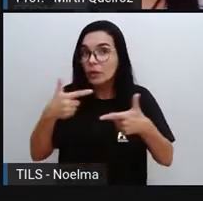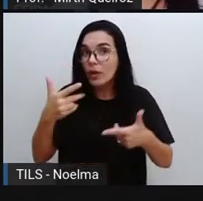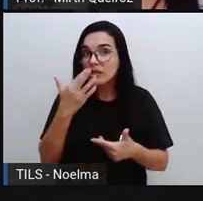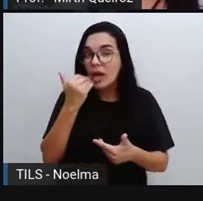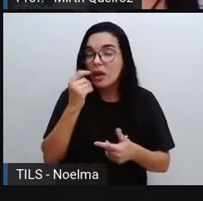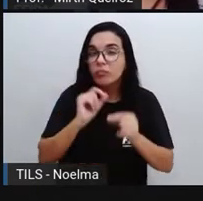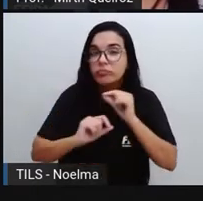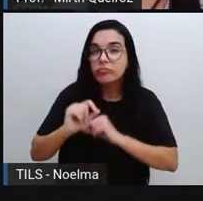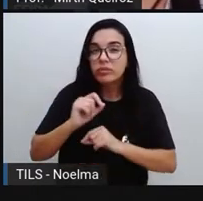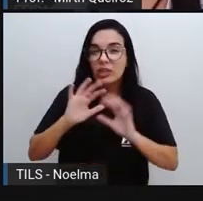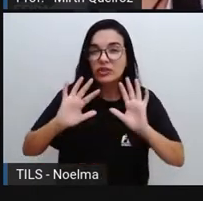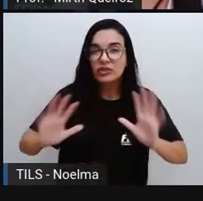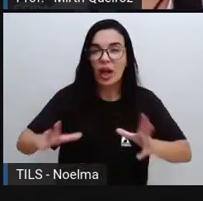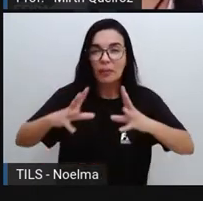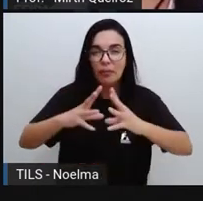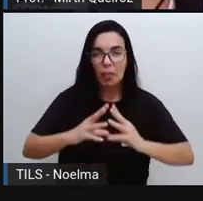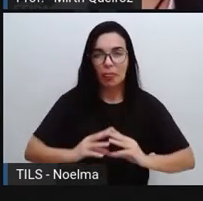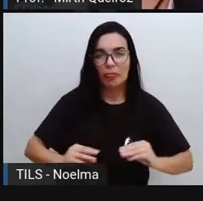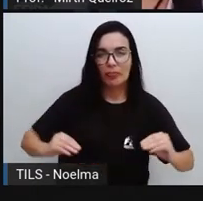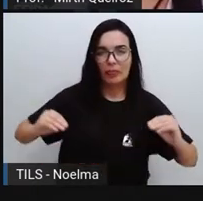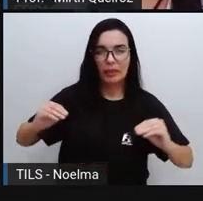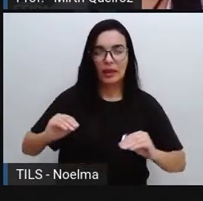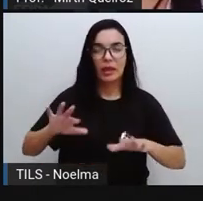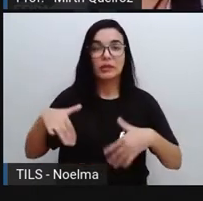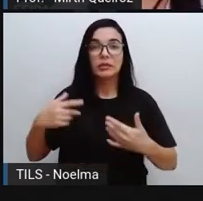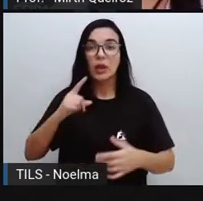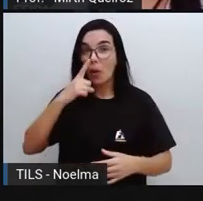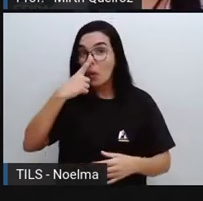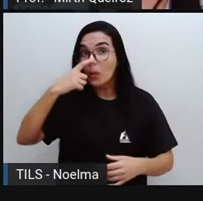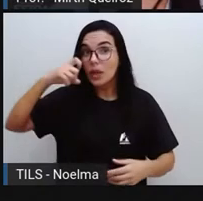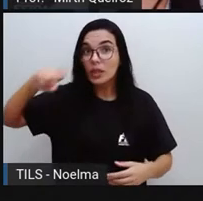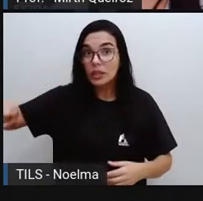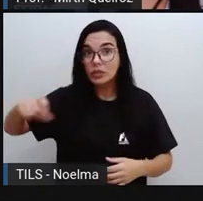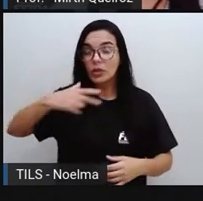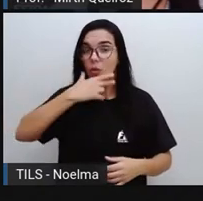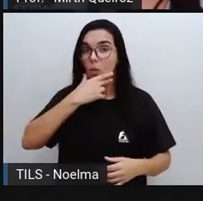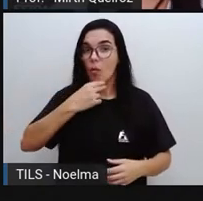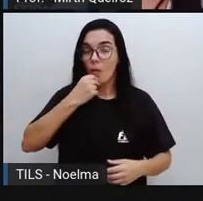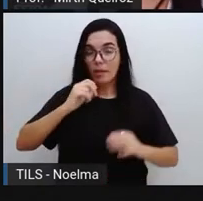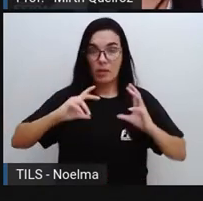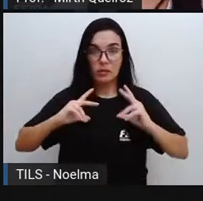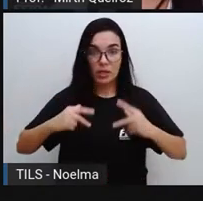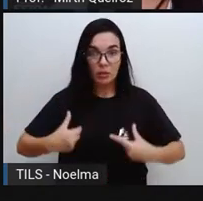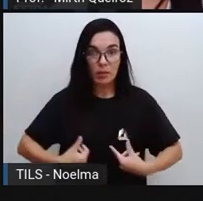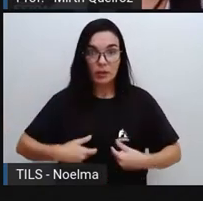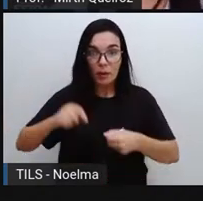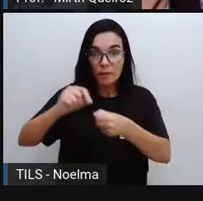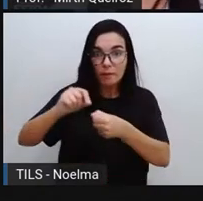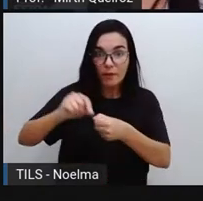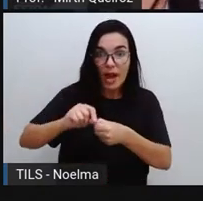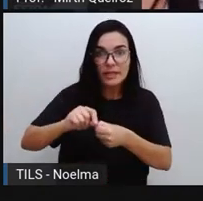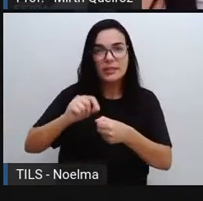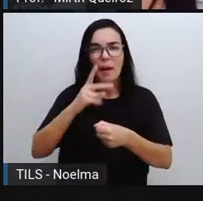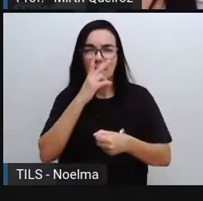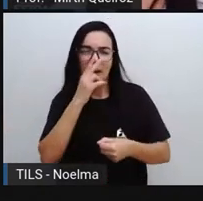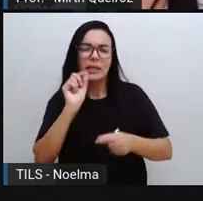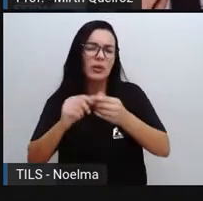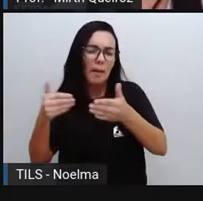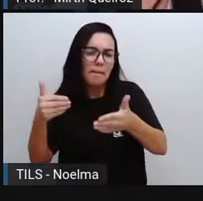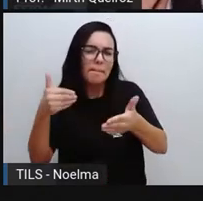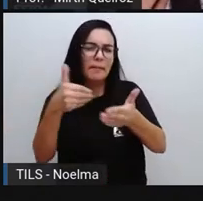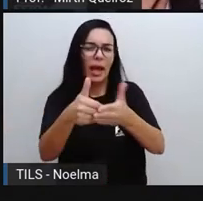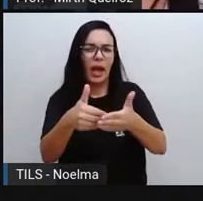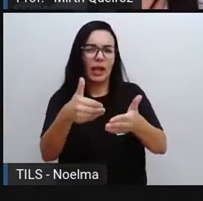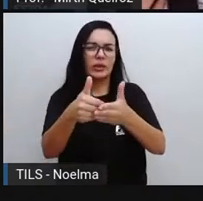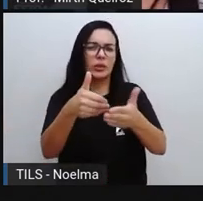decomposição e o lixo que o ser humano produz acaba se tornando algo próximo, próximo disso,